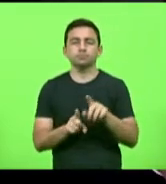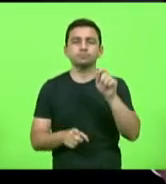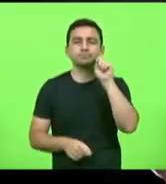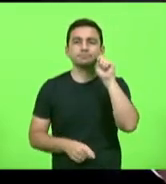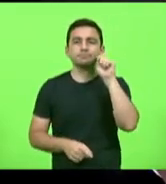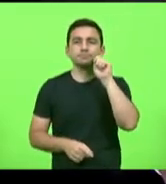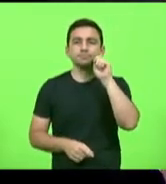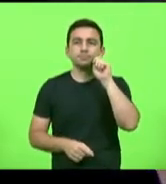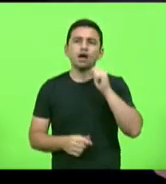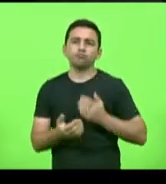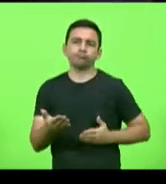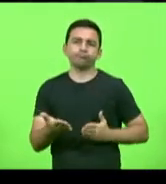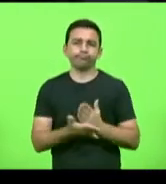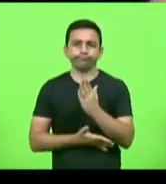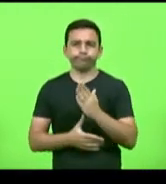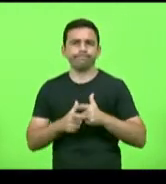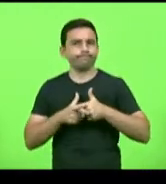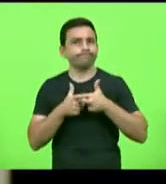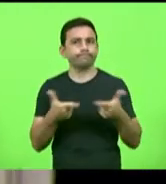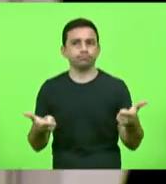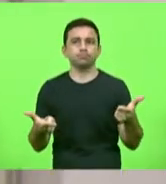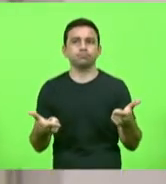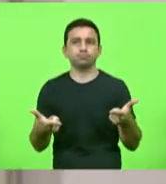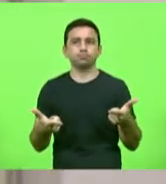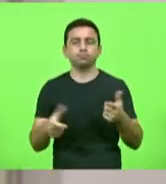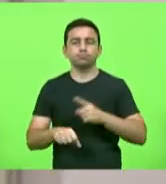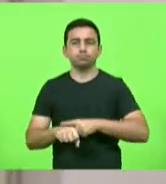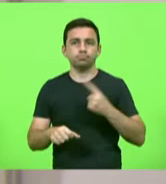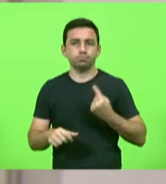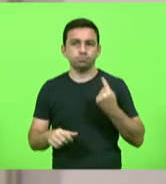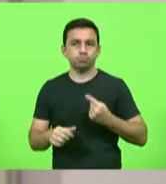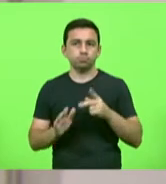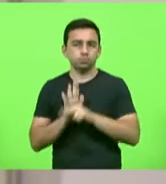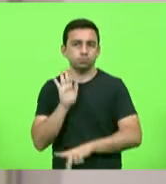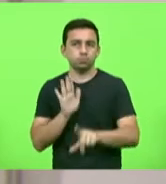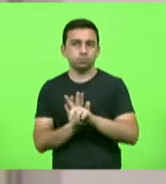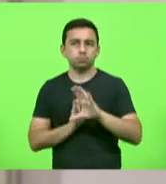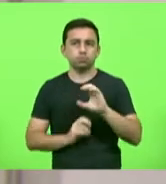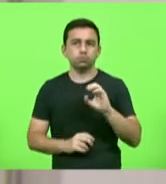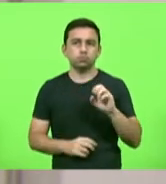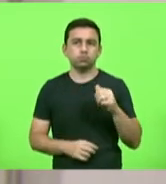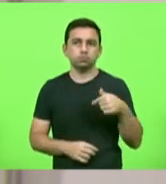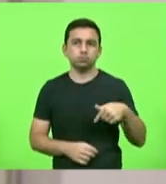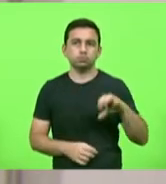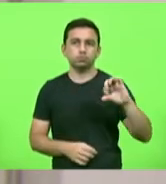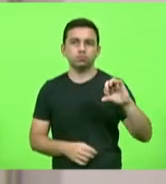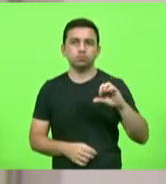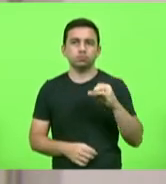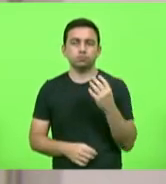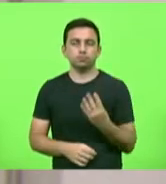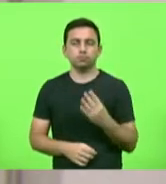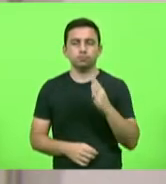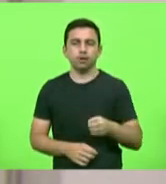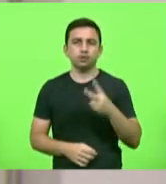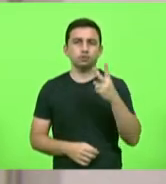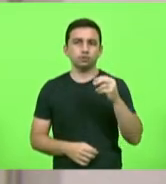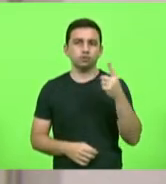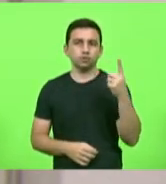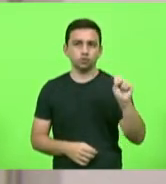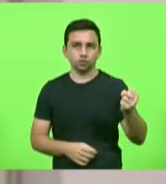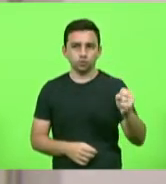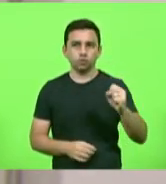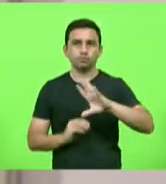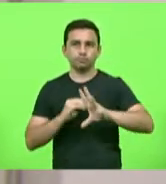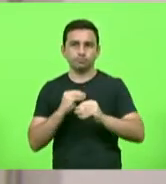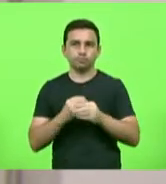Campagnolo, foi aprovado, por maioria, em turno único, o projeto de lei 0079, barra 2018, com emenda